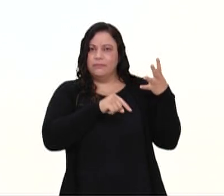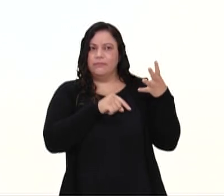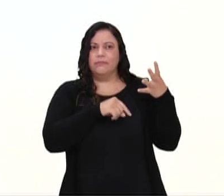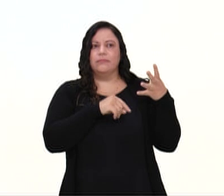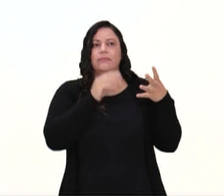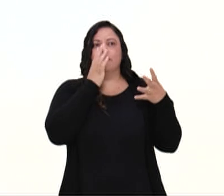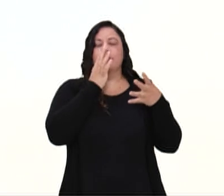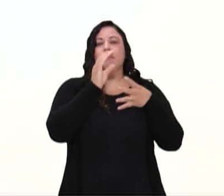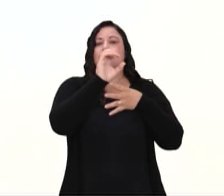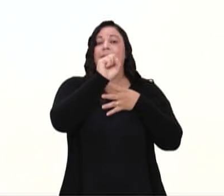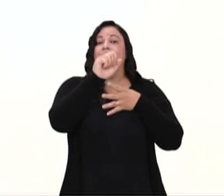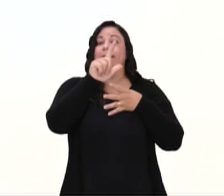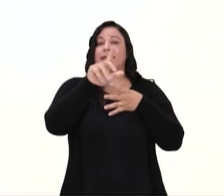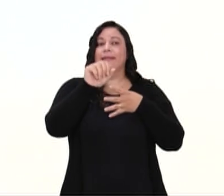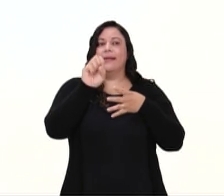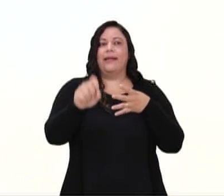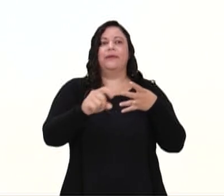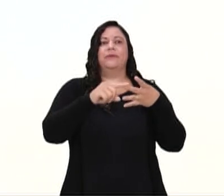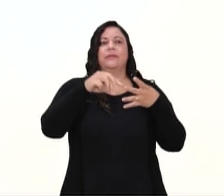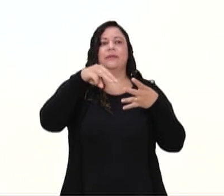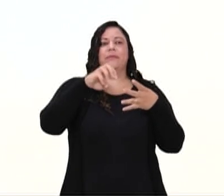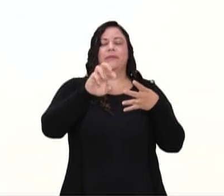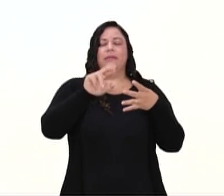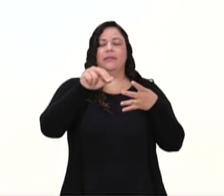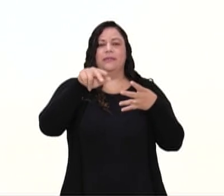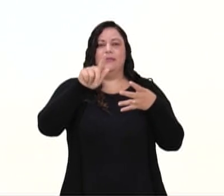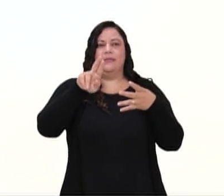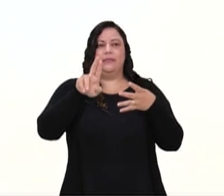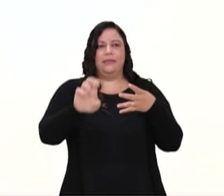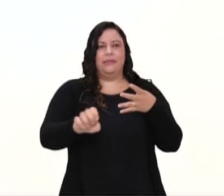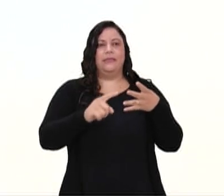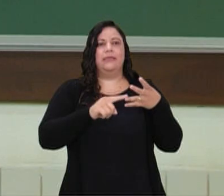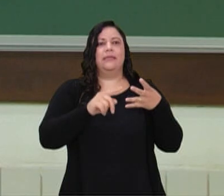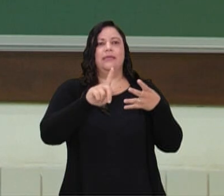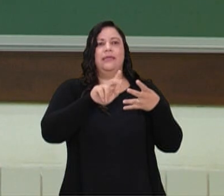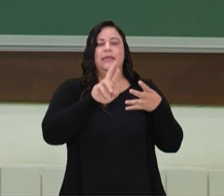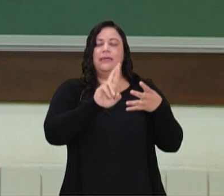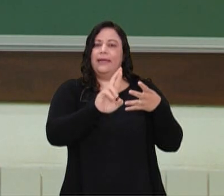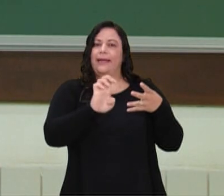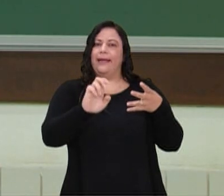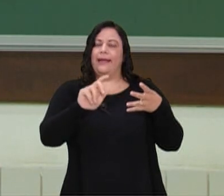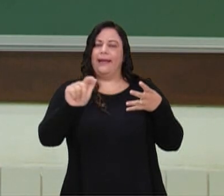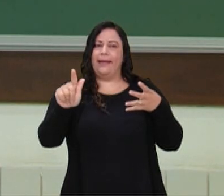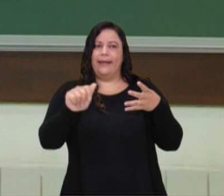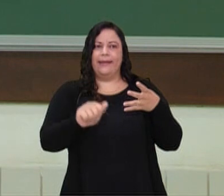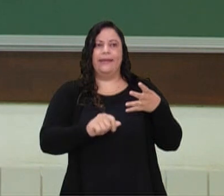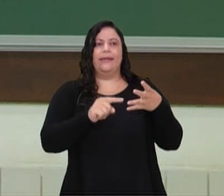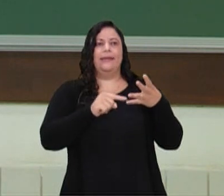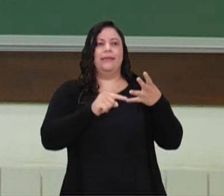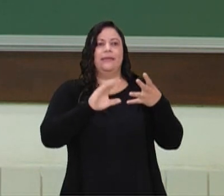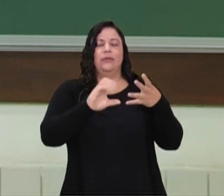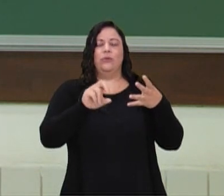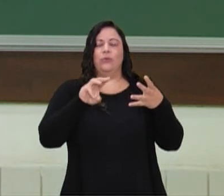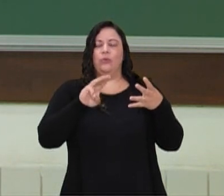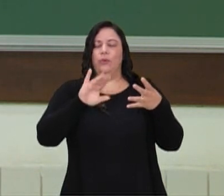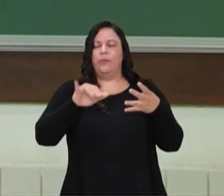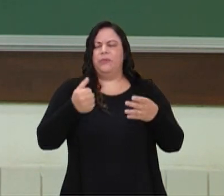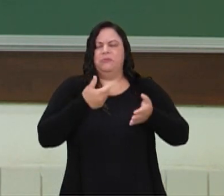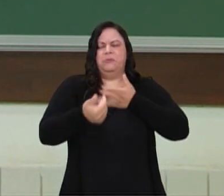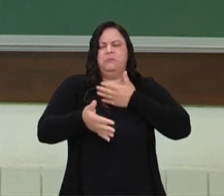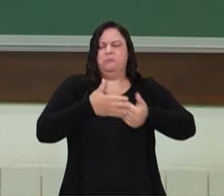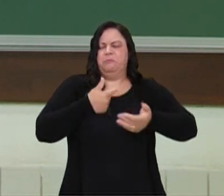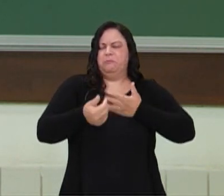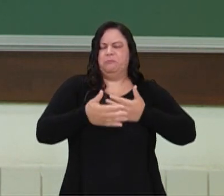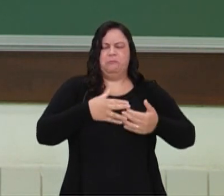cúmbia. Mas, lembrando que hoje é uma mistura de ritmos. Eu posso colocar qualquer ritmo para eu